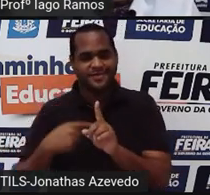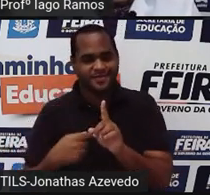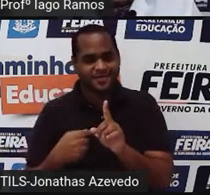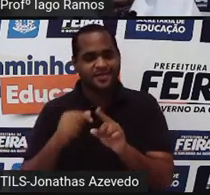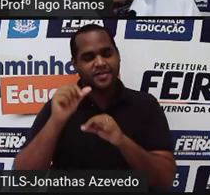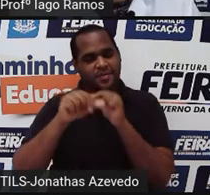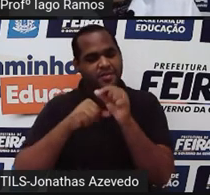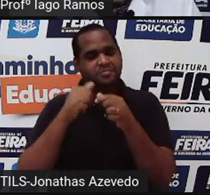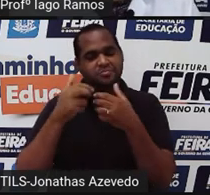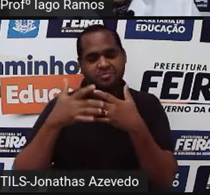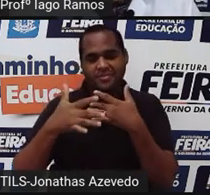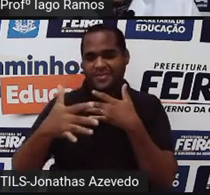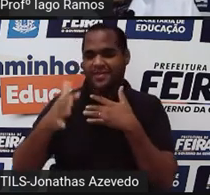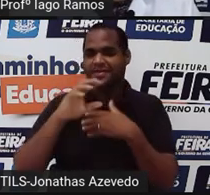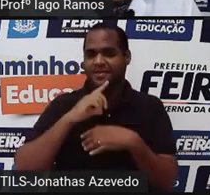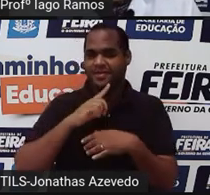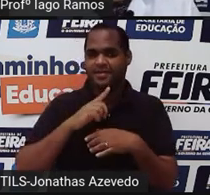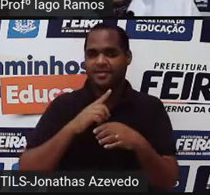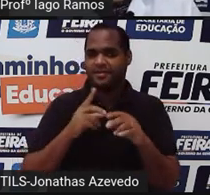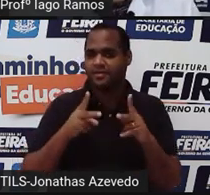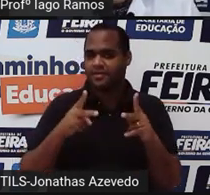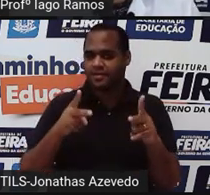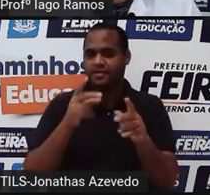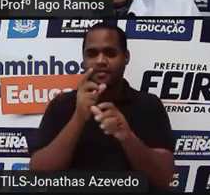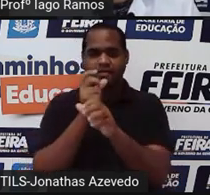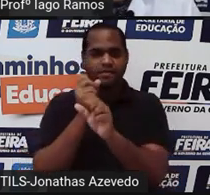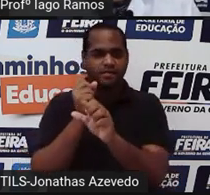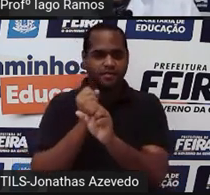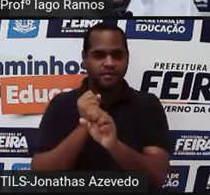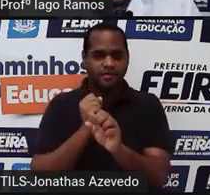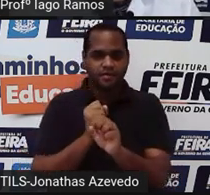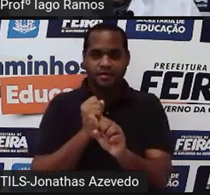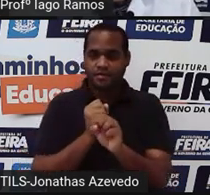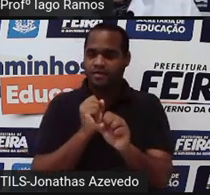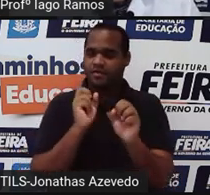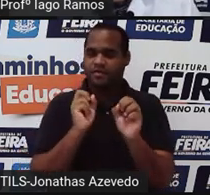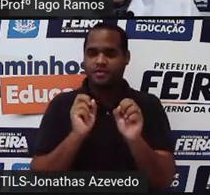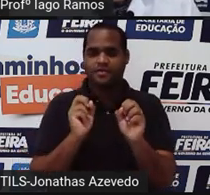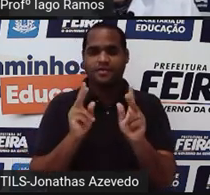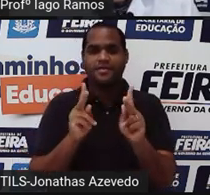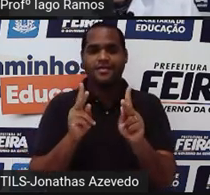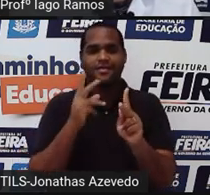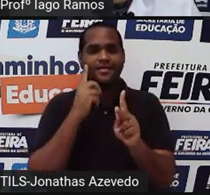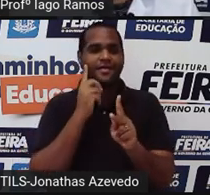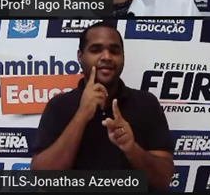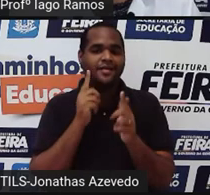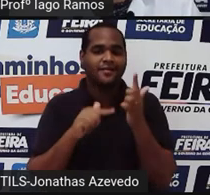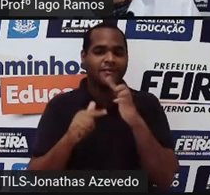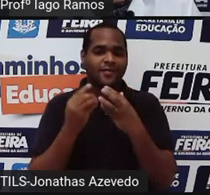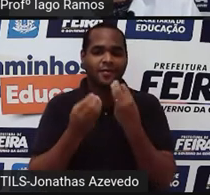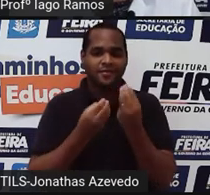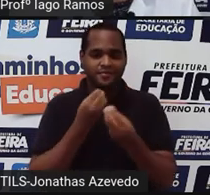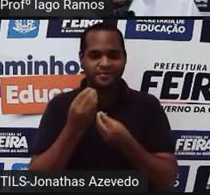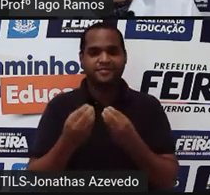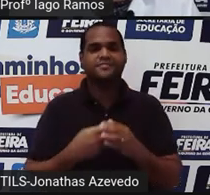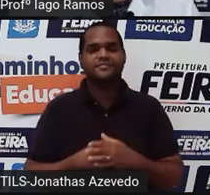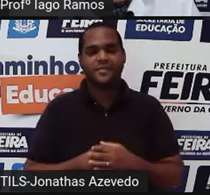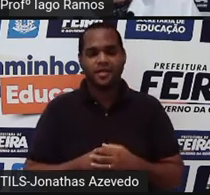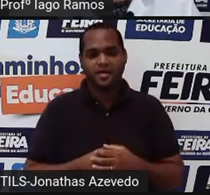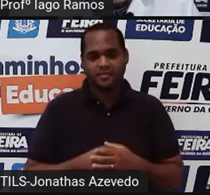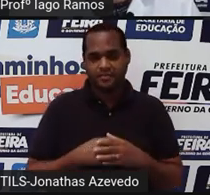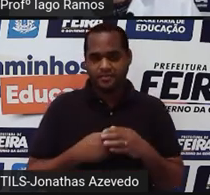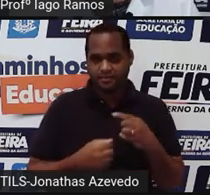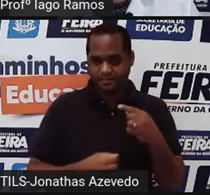Depois daí é só a gente calcular, tá? Essa potência. Menos 3